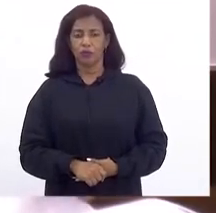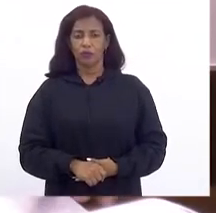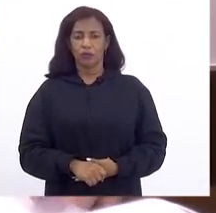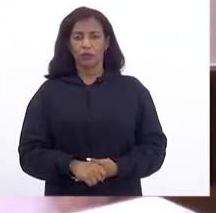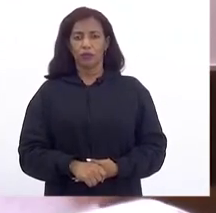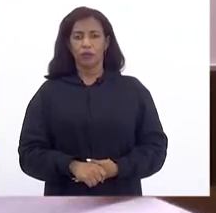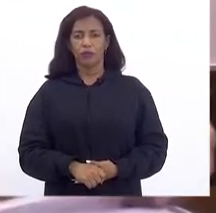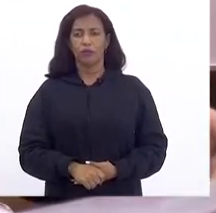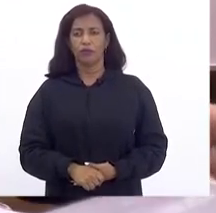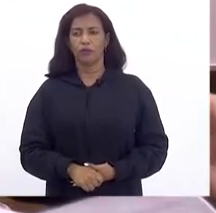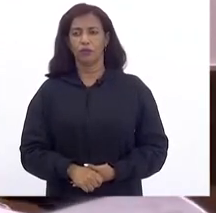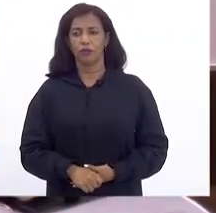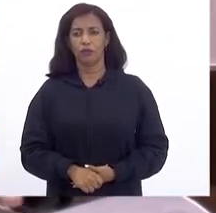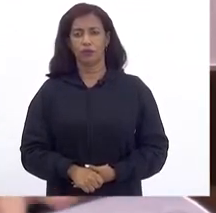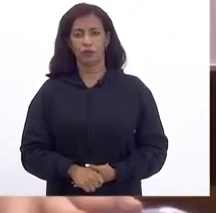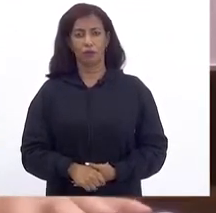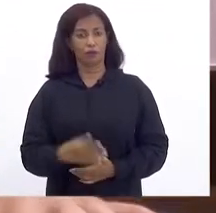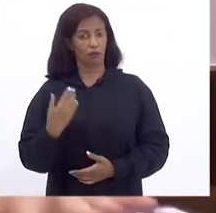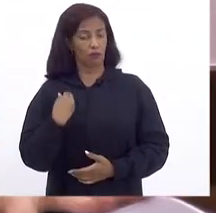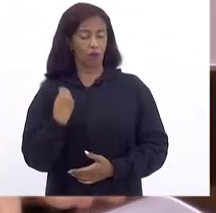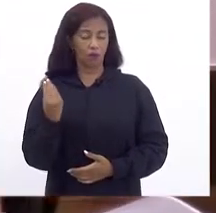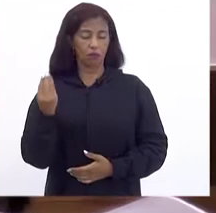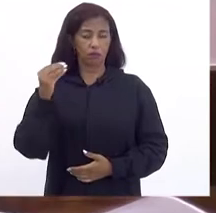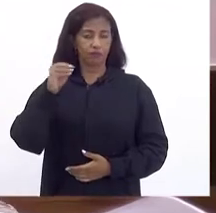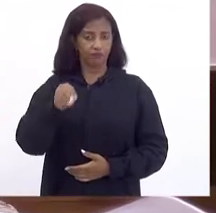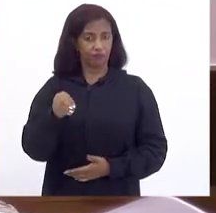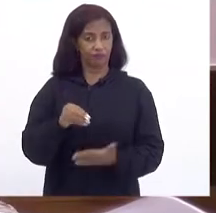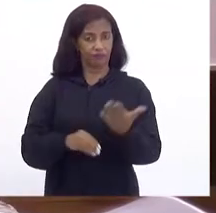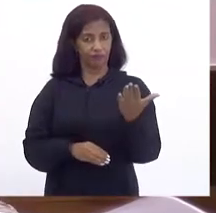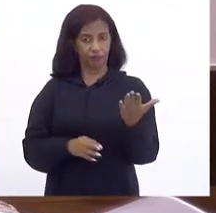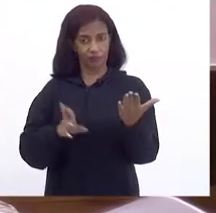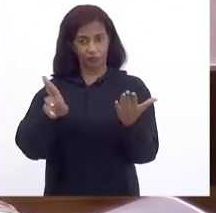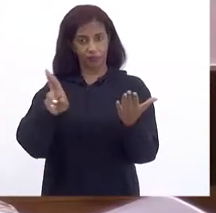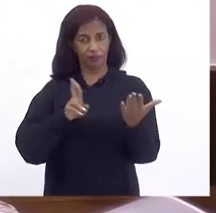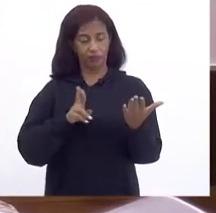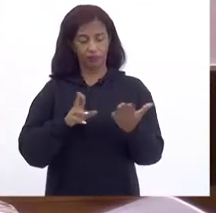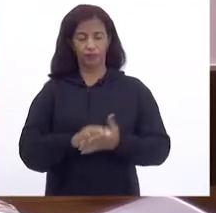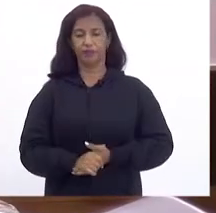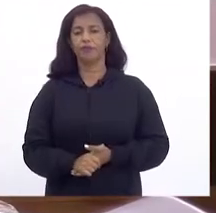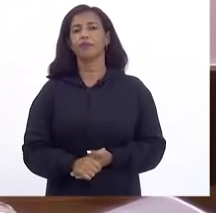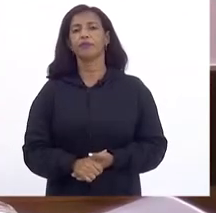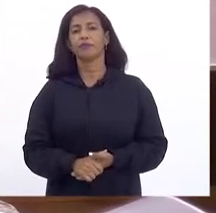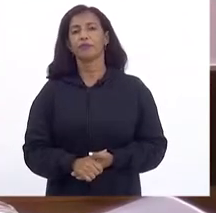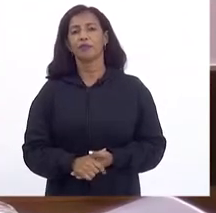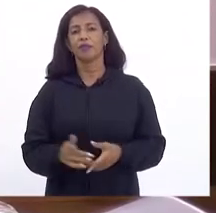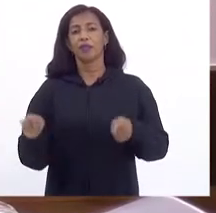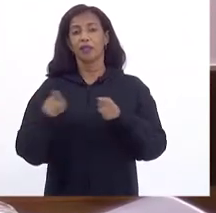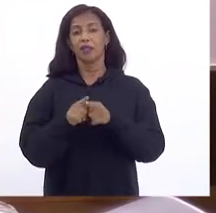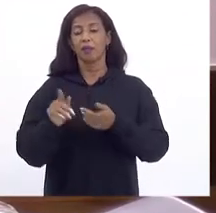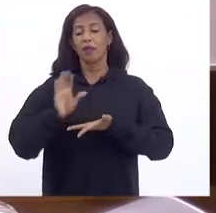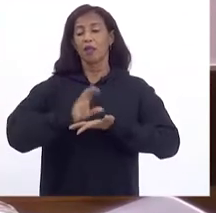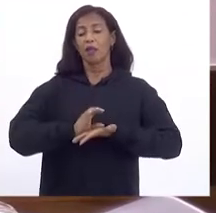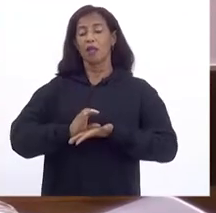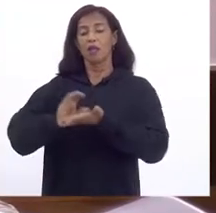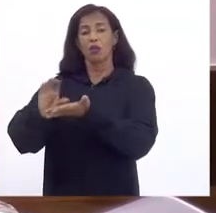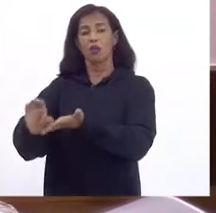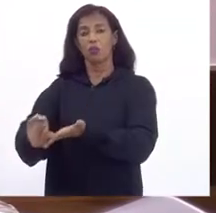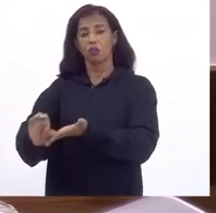Que Eu coloco Para a Vossa Excelência Quanto ao Recurso Condicionado